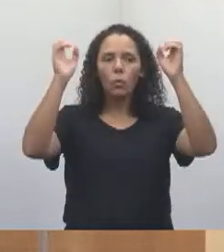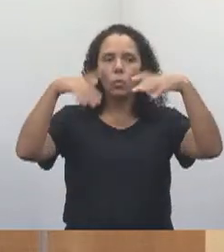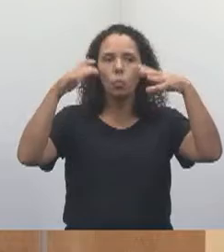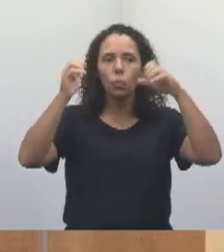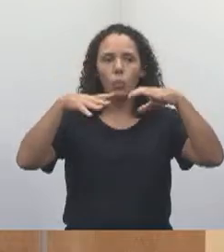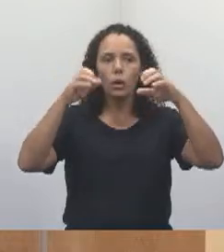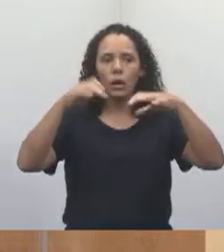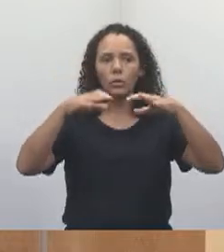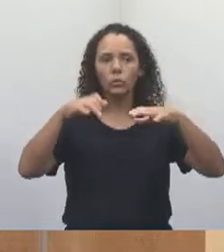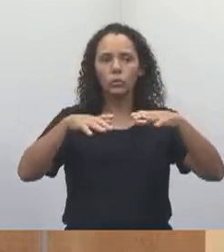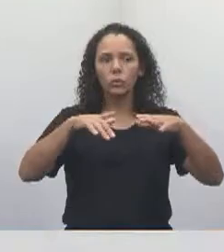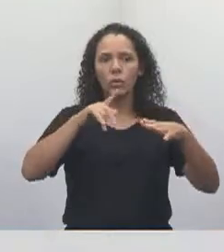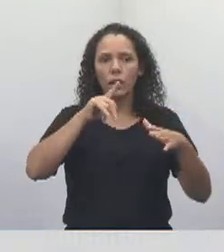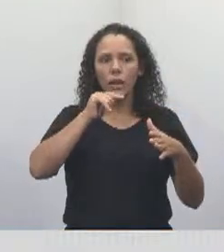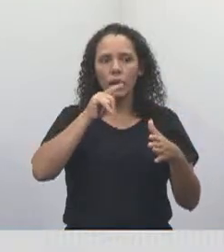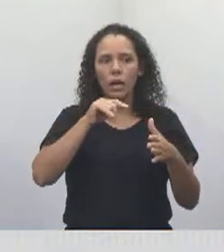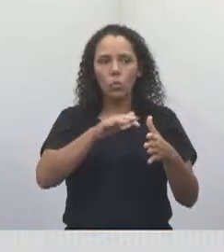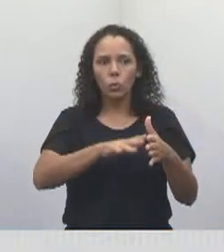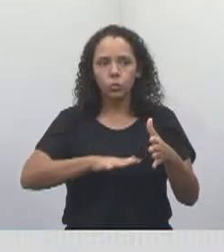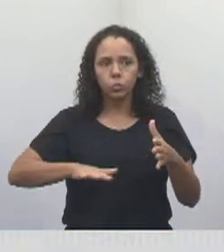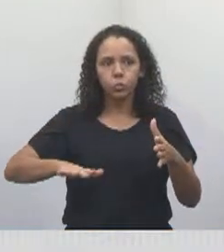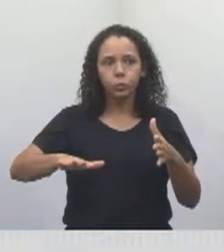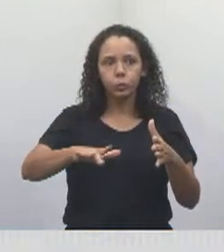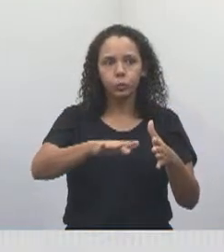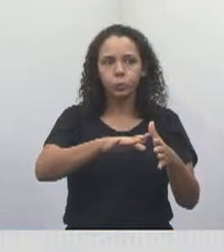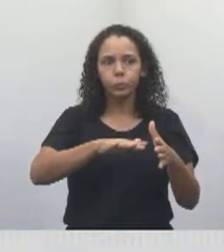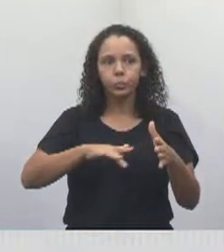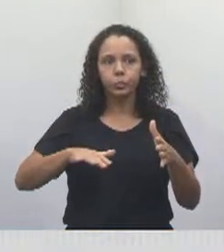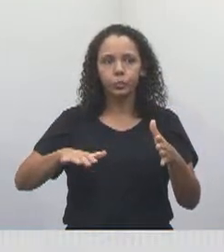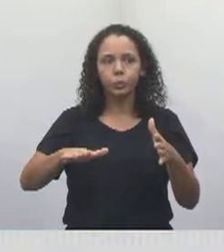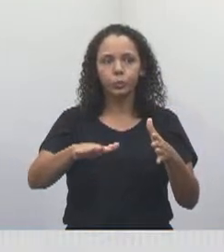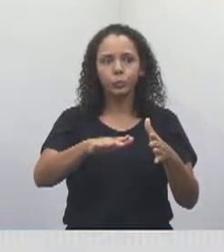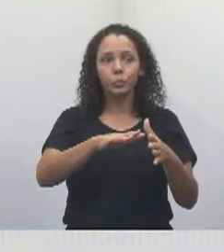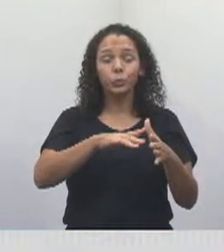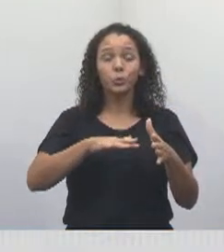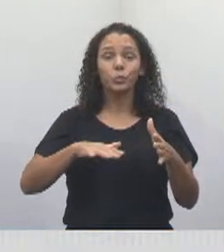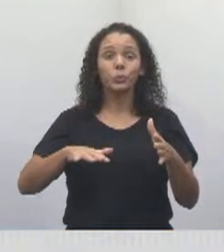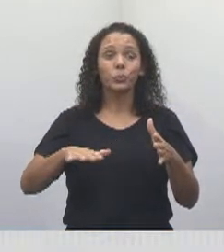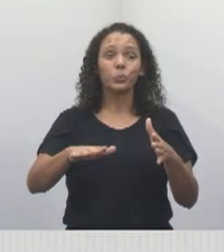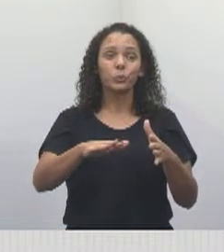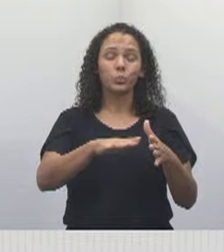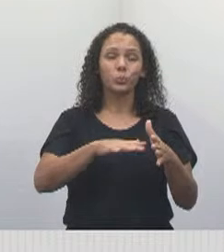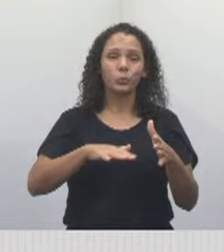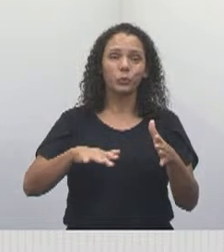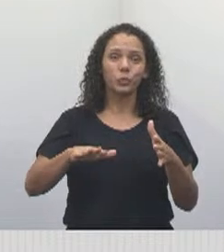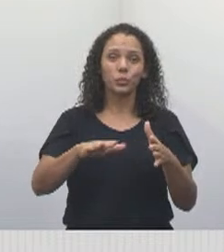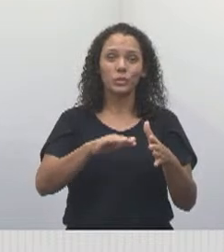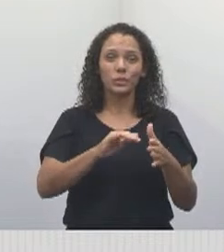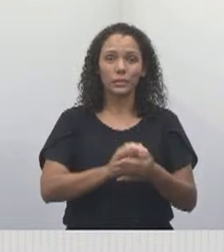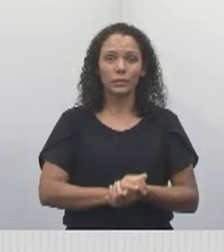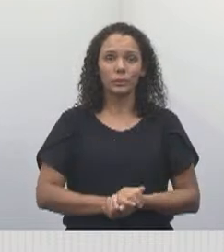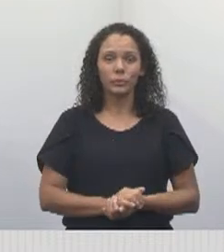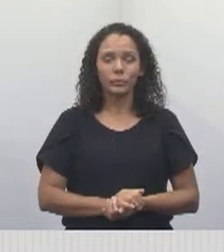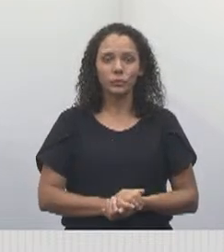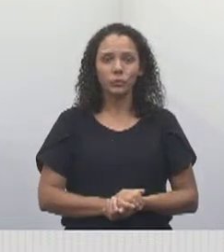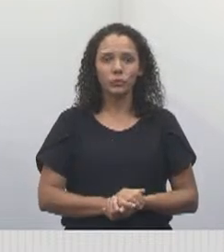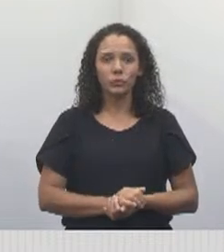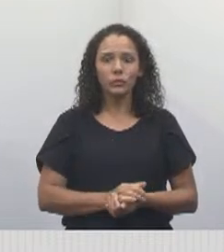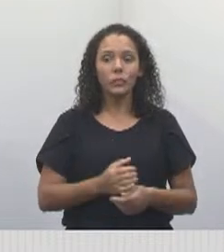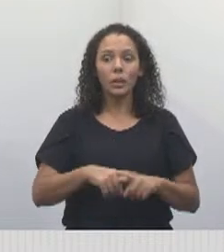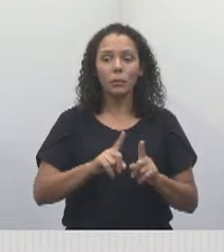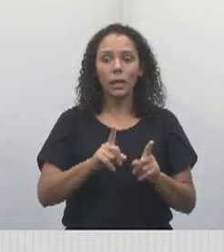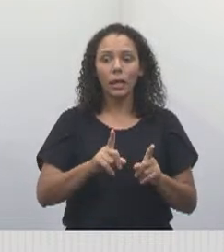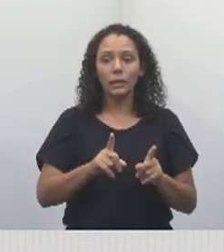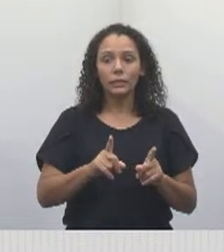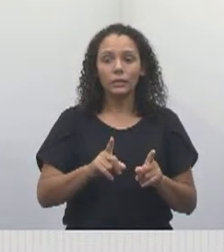já ficou ali empoçada e não houve abertura das comportas da represa de Santa Branca ainda para abastecer o Rio de Janeiro.